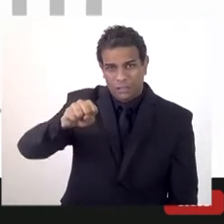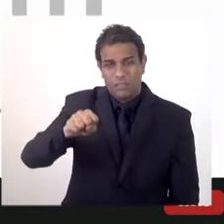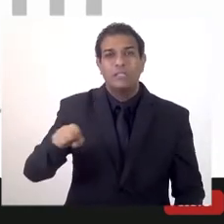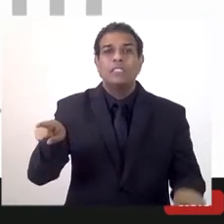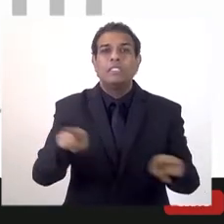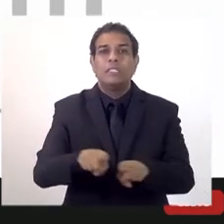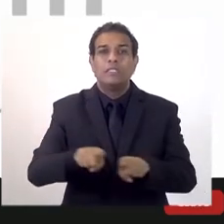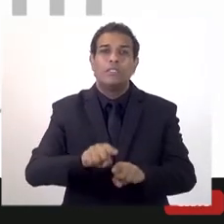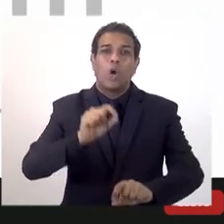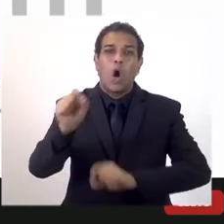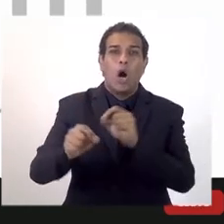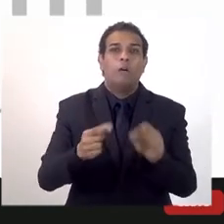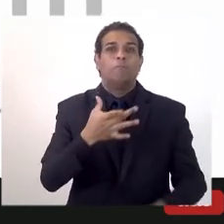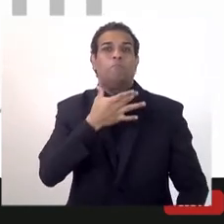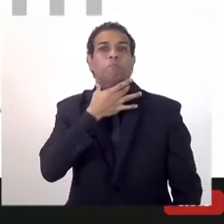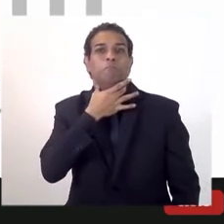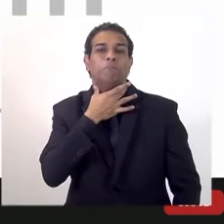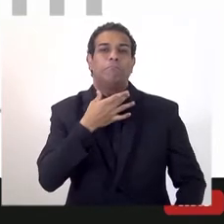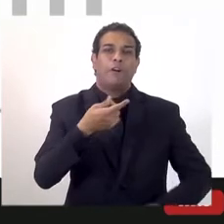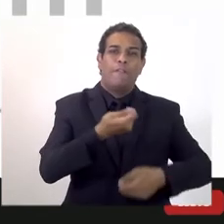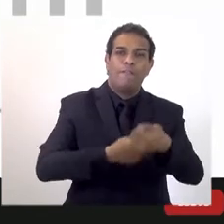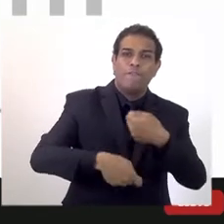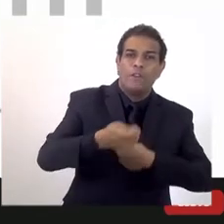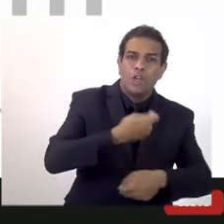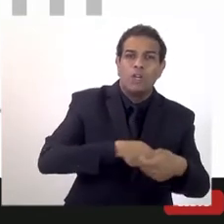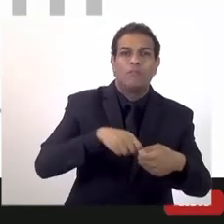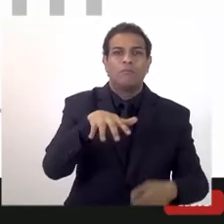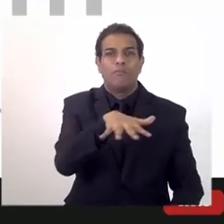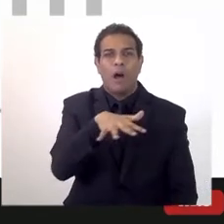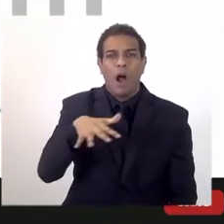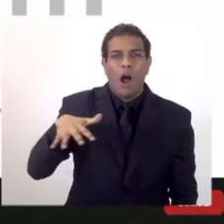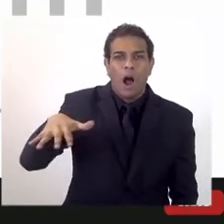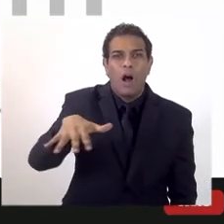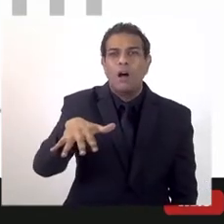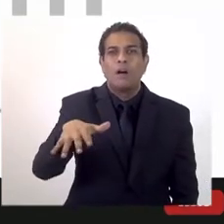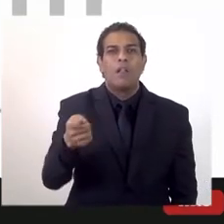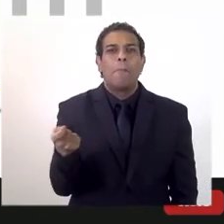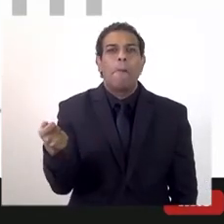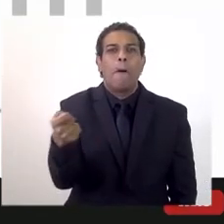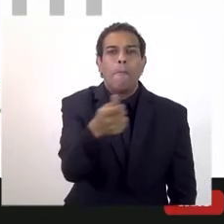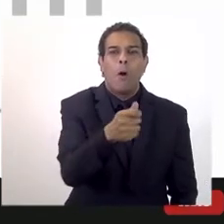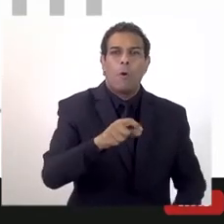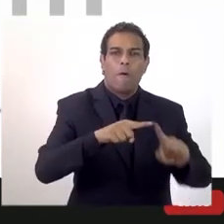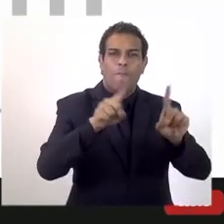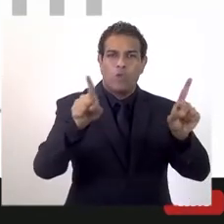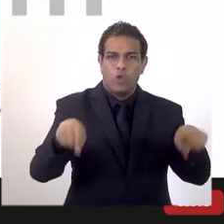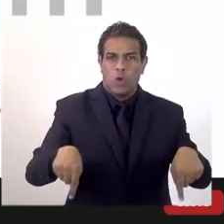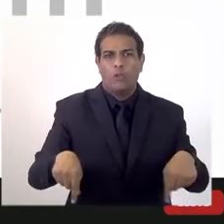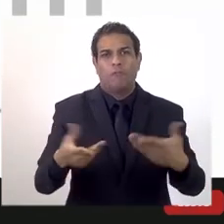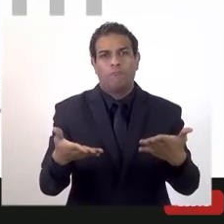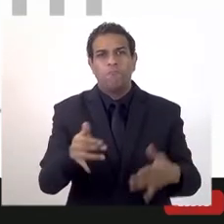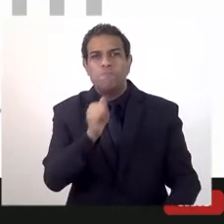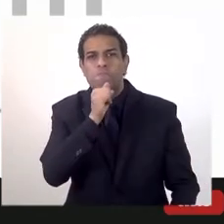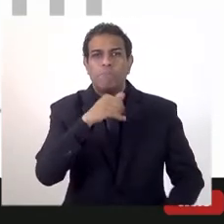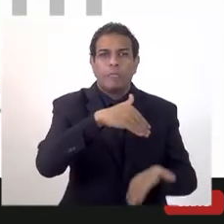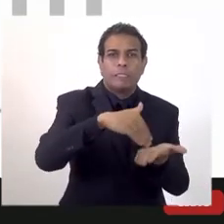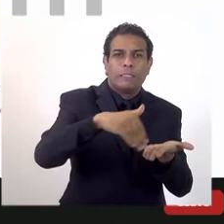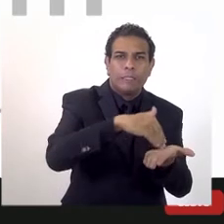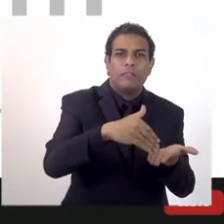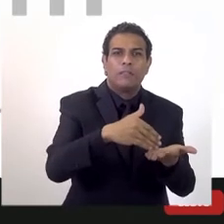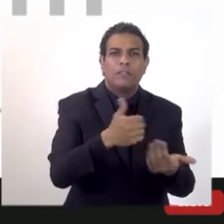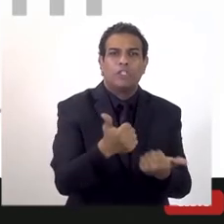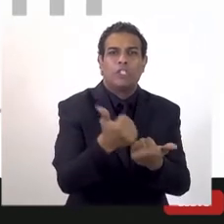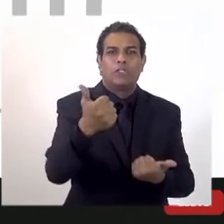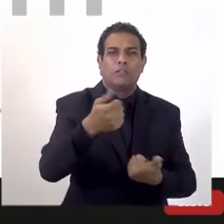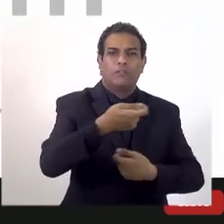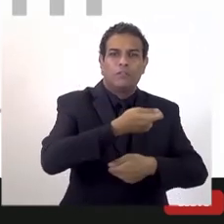crise fiscal com a maior parte das áreas com pouco funcionarismo público. Por exemplo, a Secretaria de Assistência Social não tem